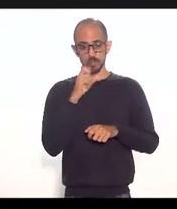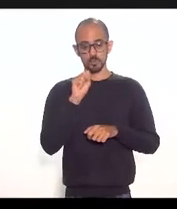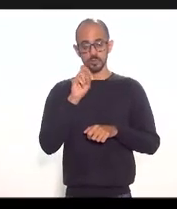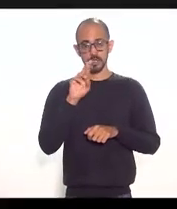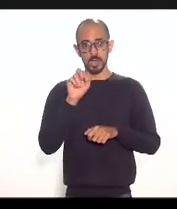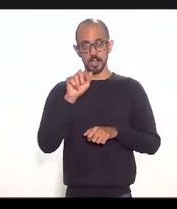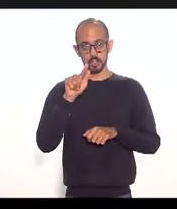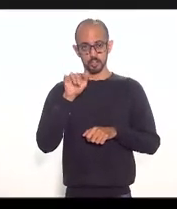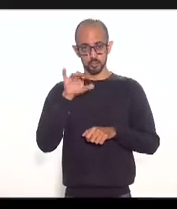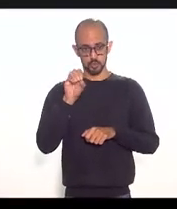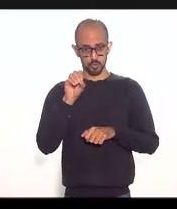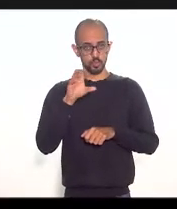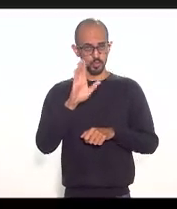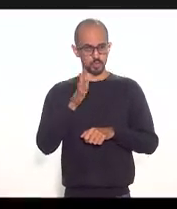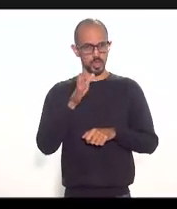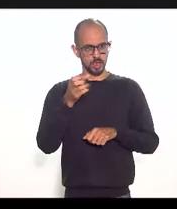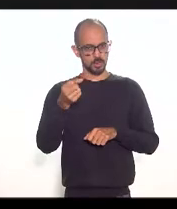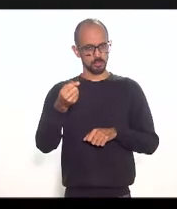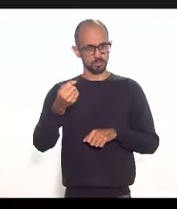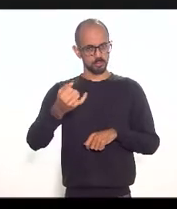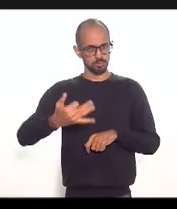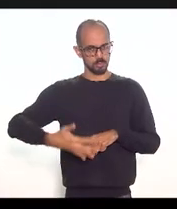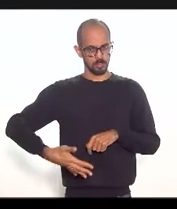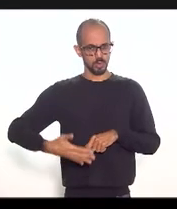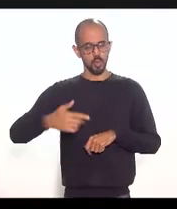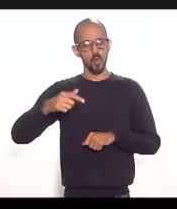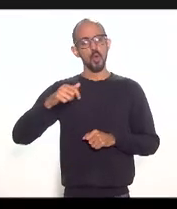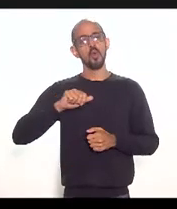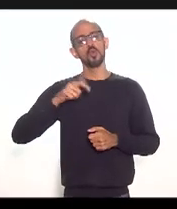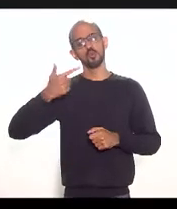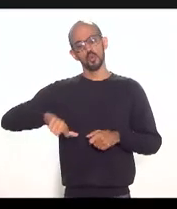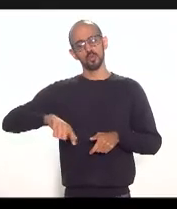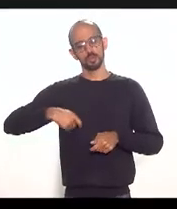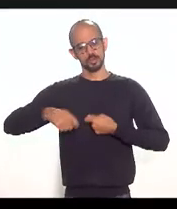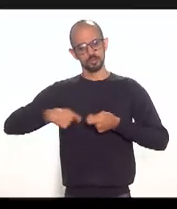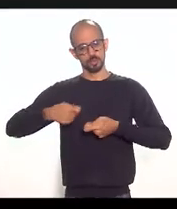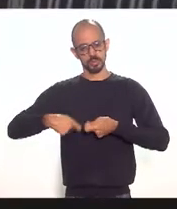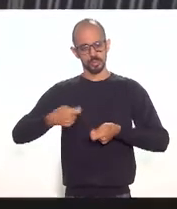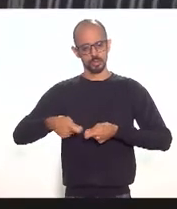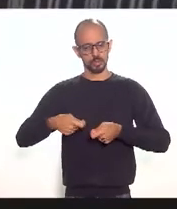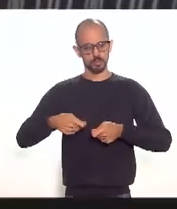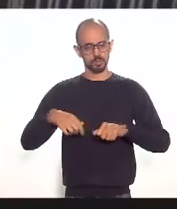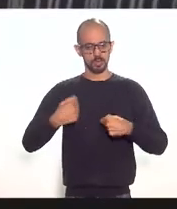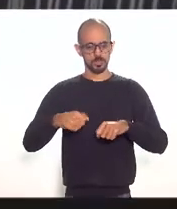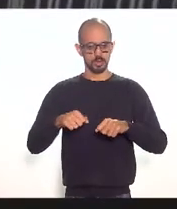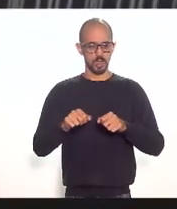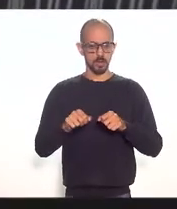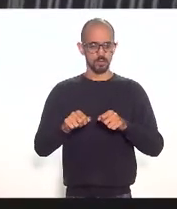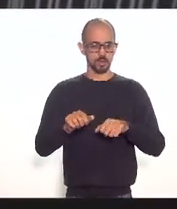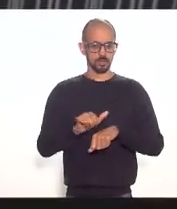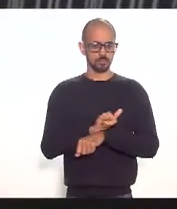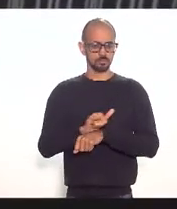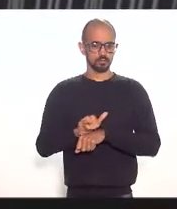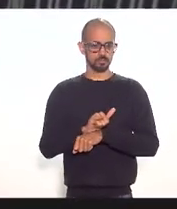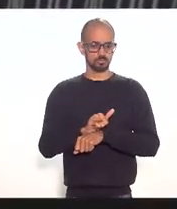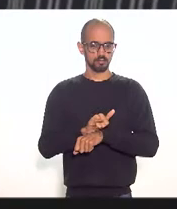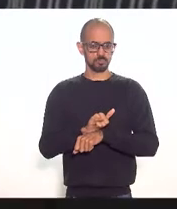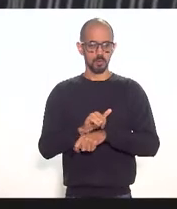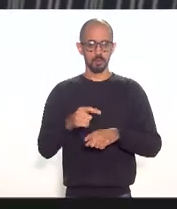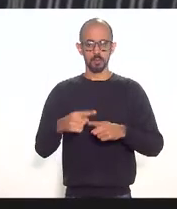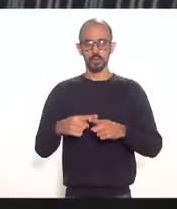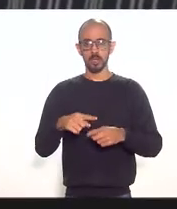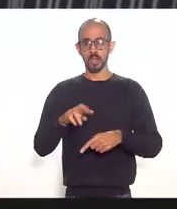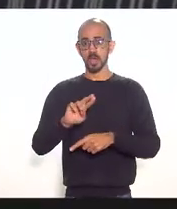explicado depois disso várias vezes em outras administrações isso não deveria ser feito porque hub é concentração